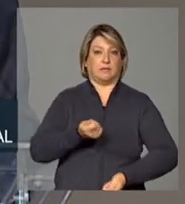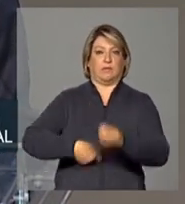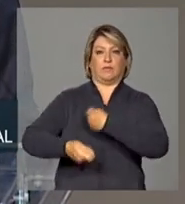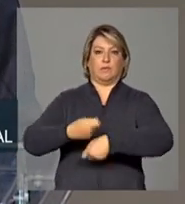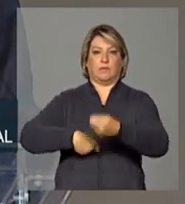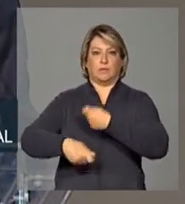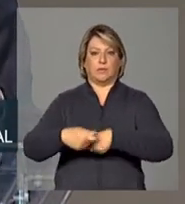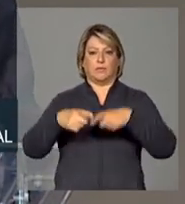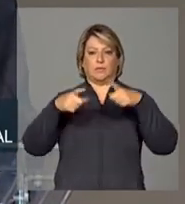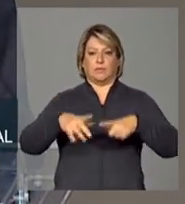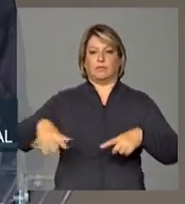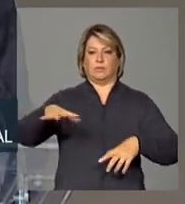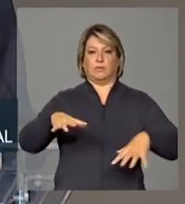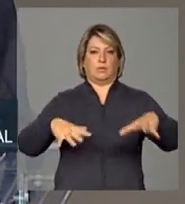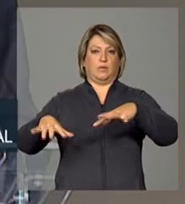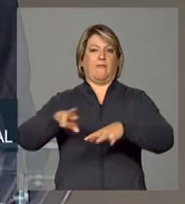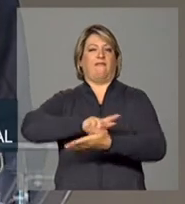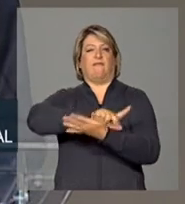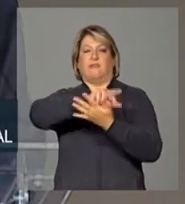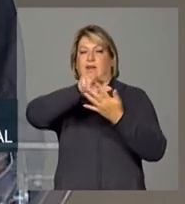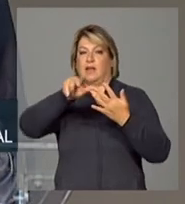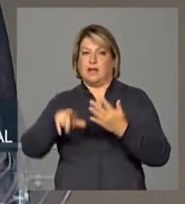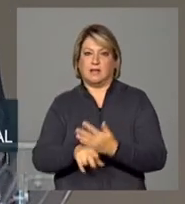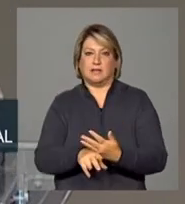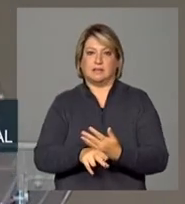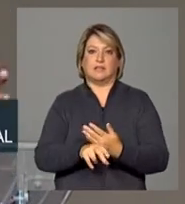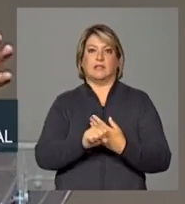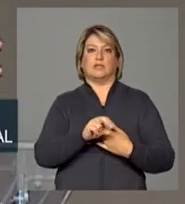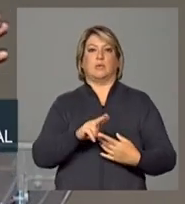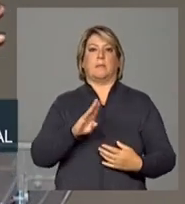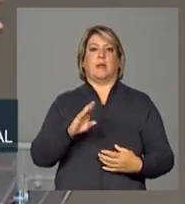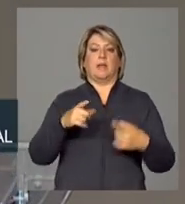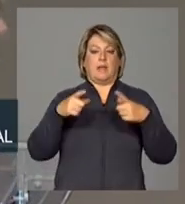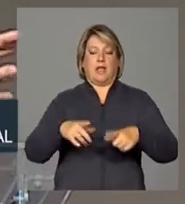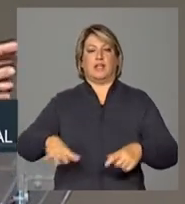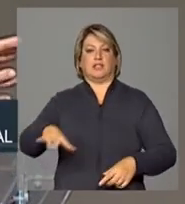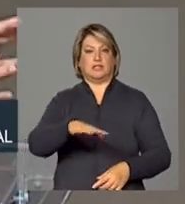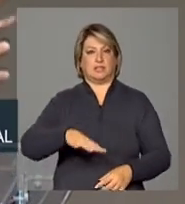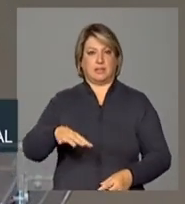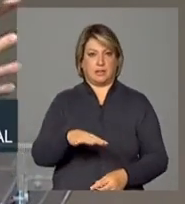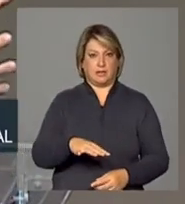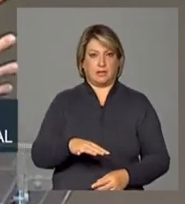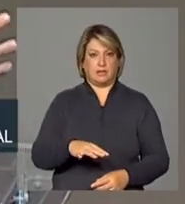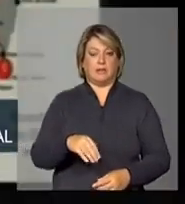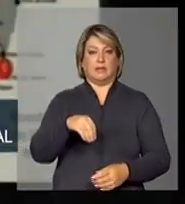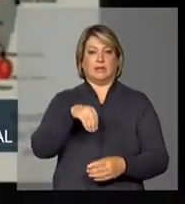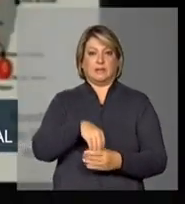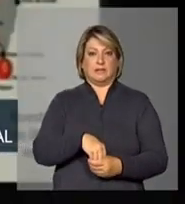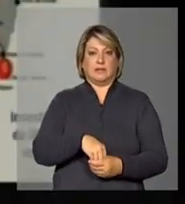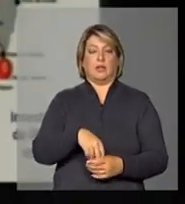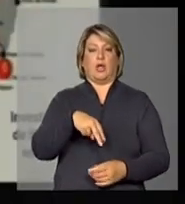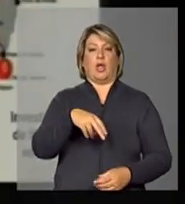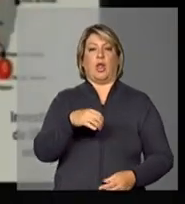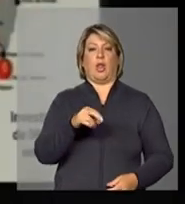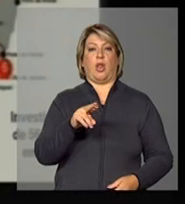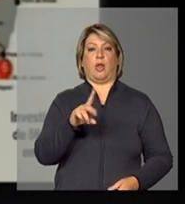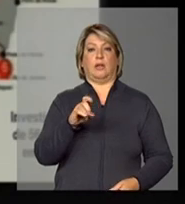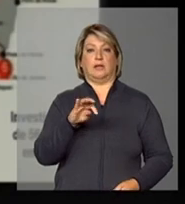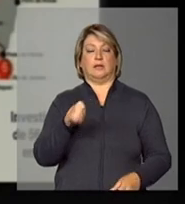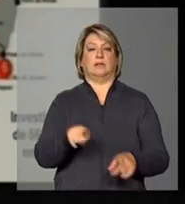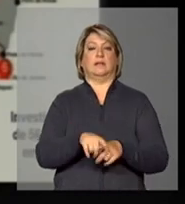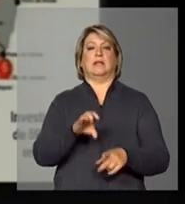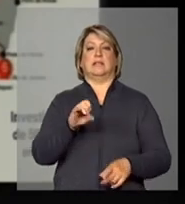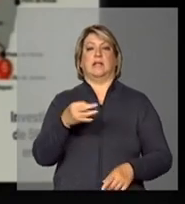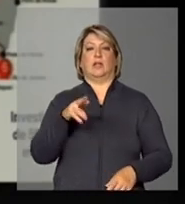competitivas de várias sub-regiões no centro no nordeste no centro